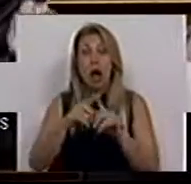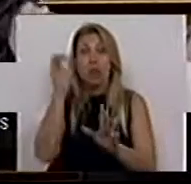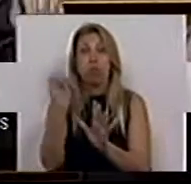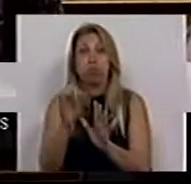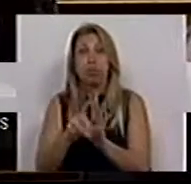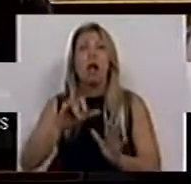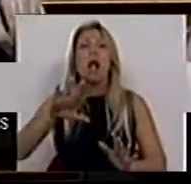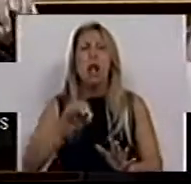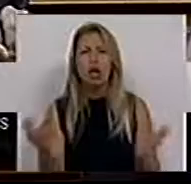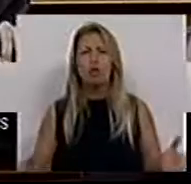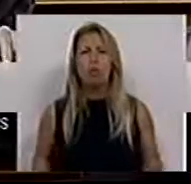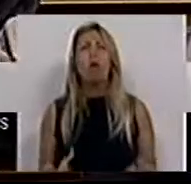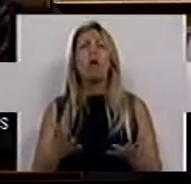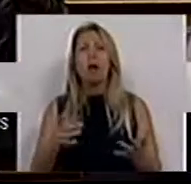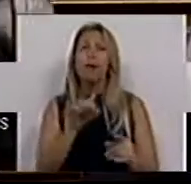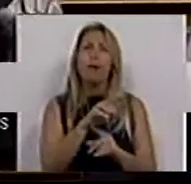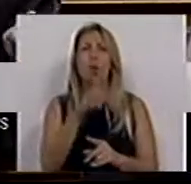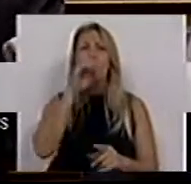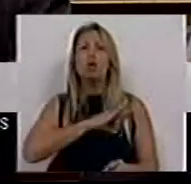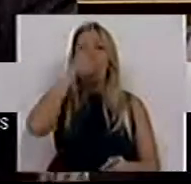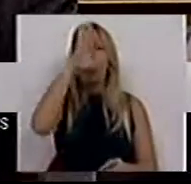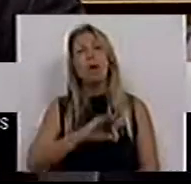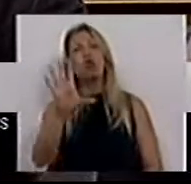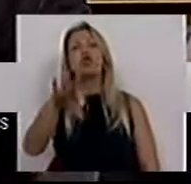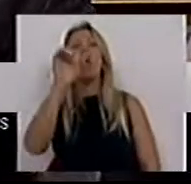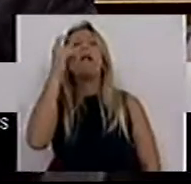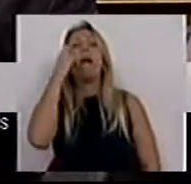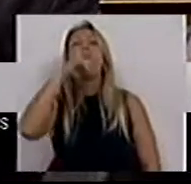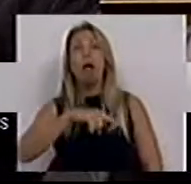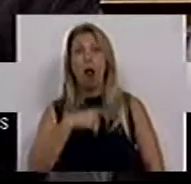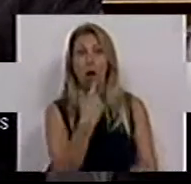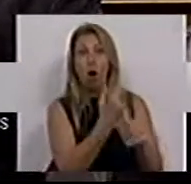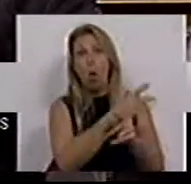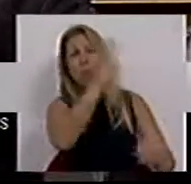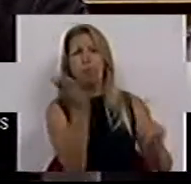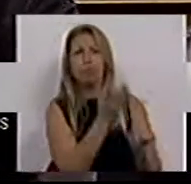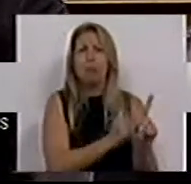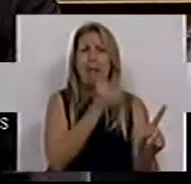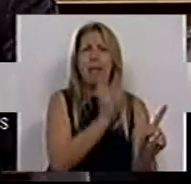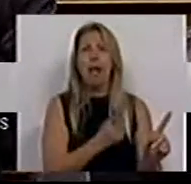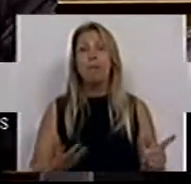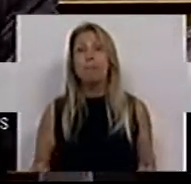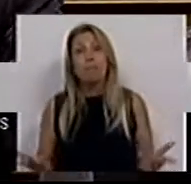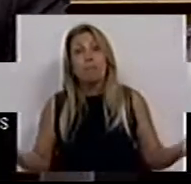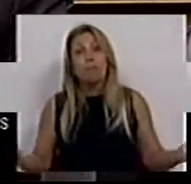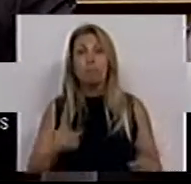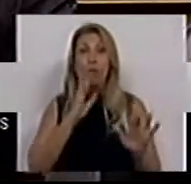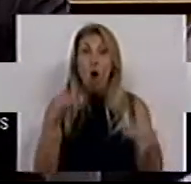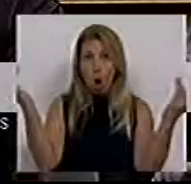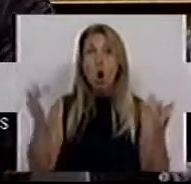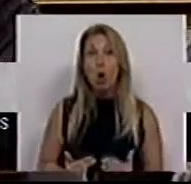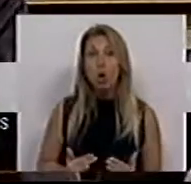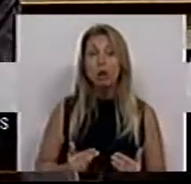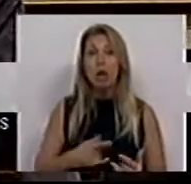quem pagasse seja o consumidor. Escolheu punir o consumidor. Em vez de dizer às grandes superfícies que deviam reduzir a poluição,